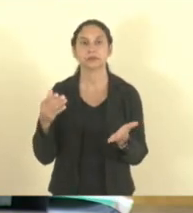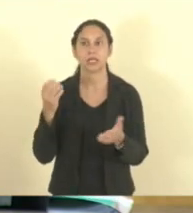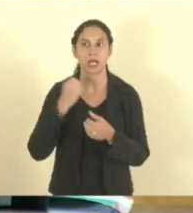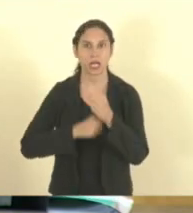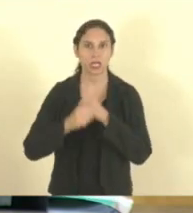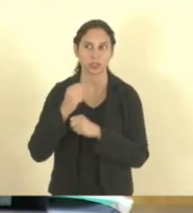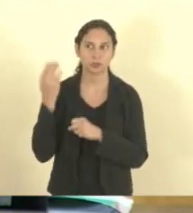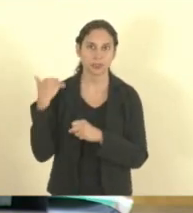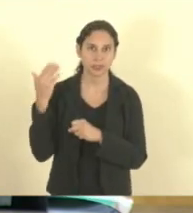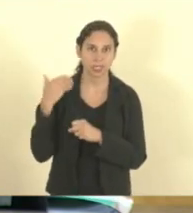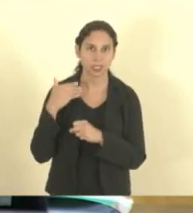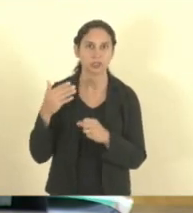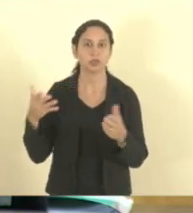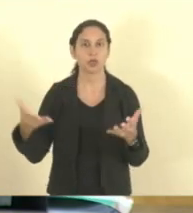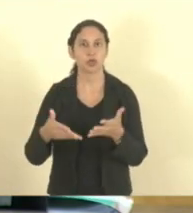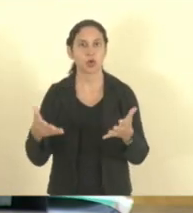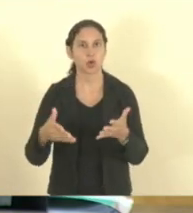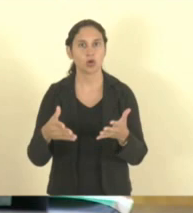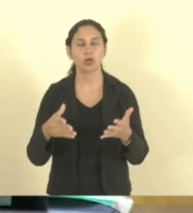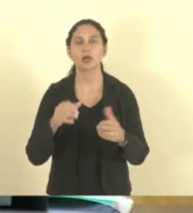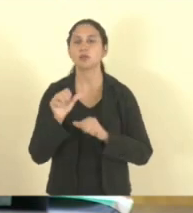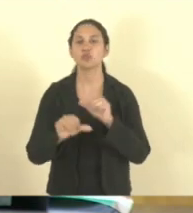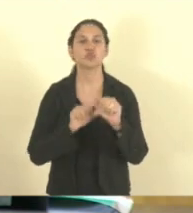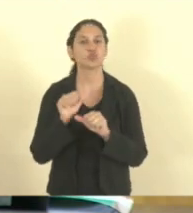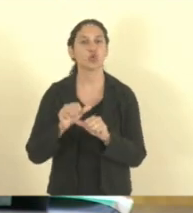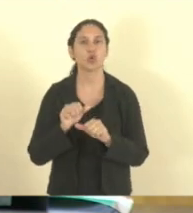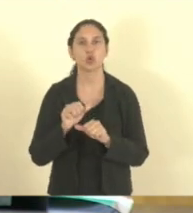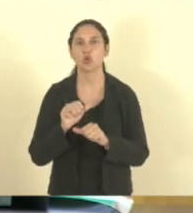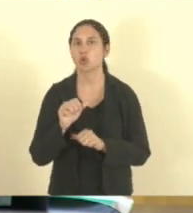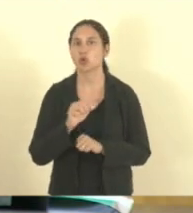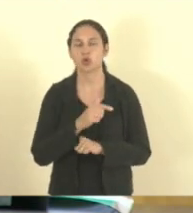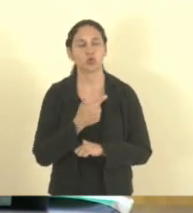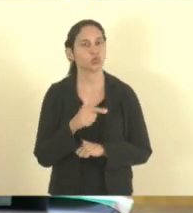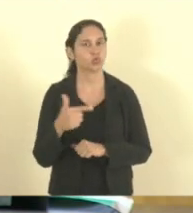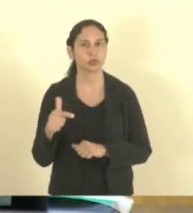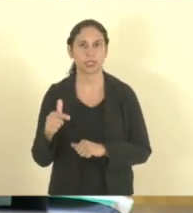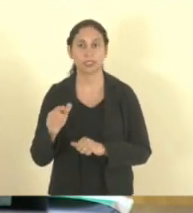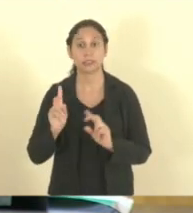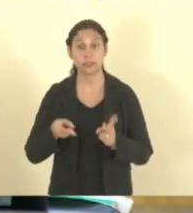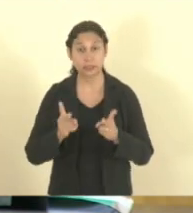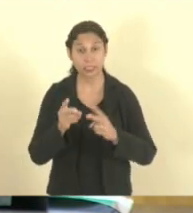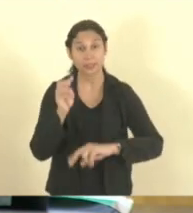nesse ano, suspensa por algum motivo. Todas as terças nós temos reuniões e fizemos, inclusive,